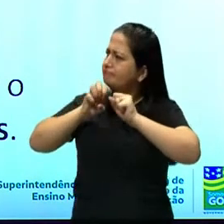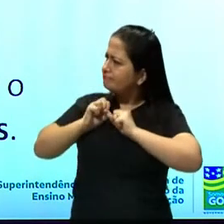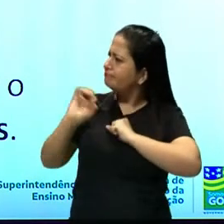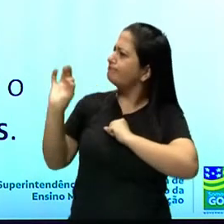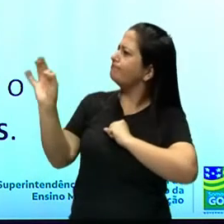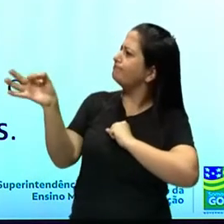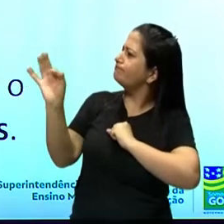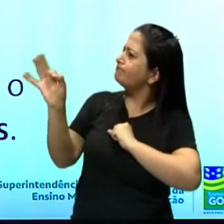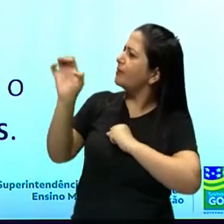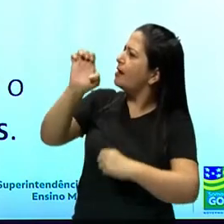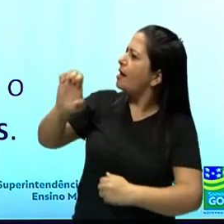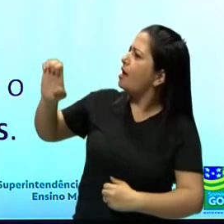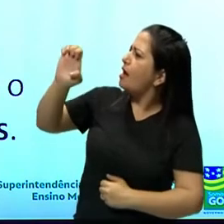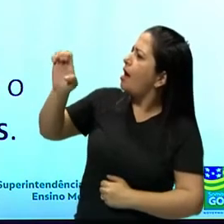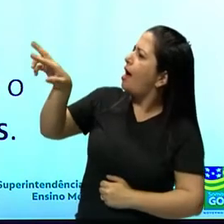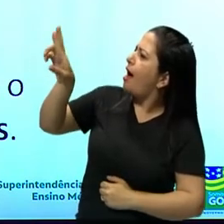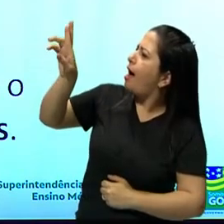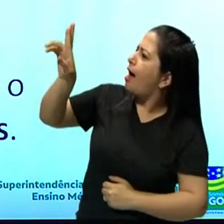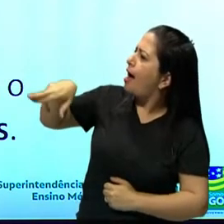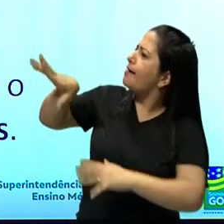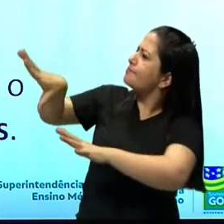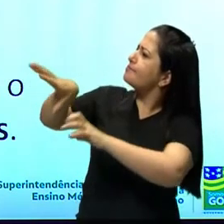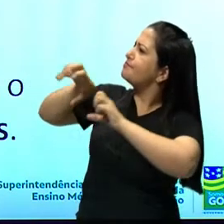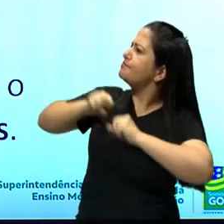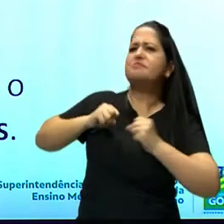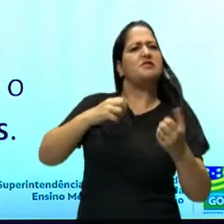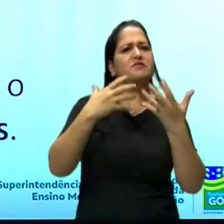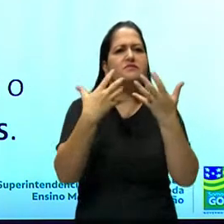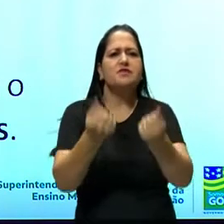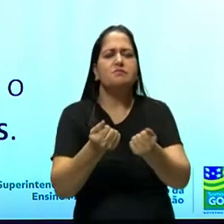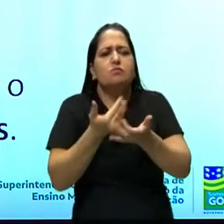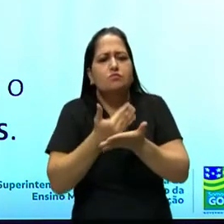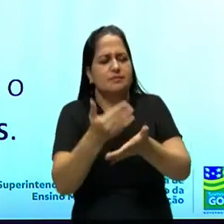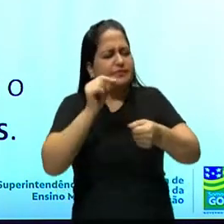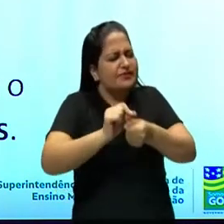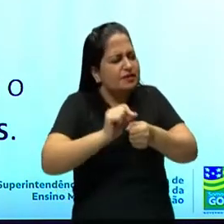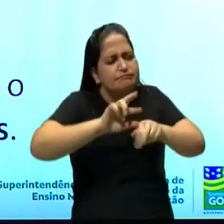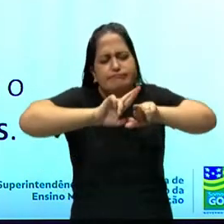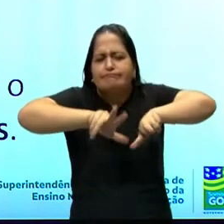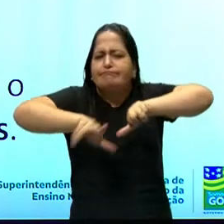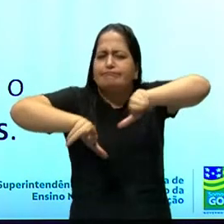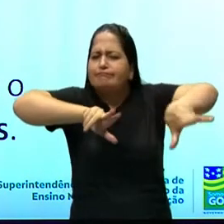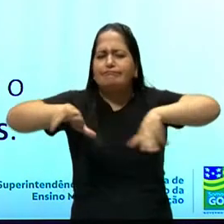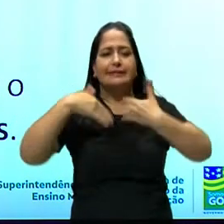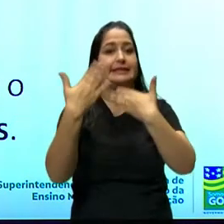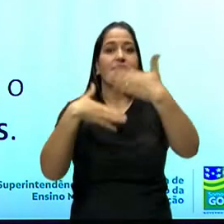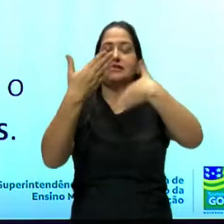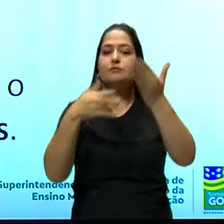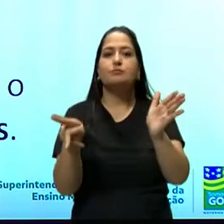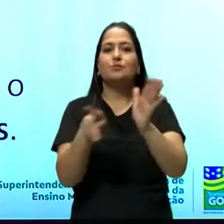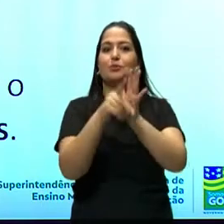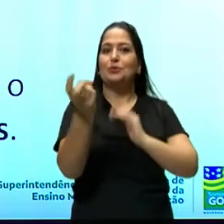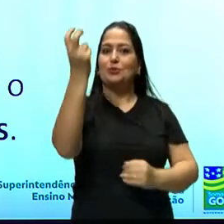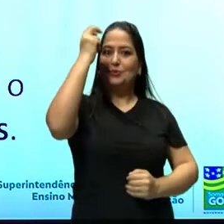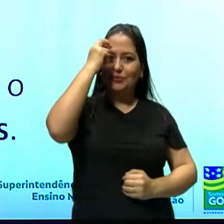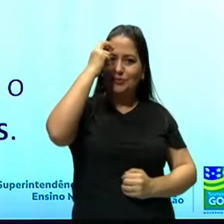estão vindo da Europa e vão começar a produzir muita coisa, desenvolver muita cultura. Um ponto que eu acho